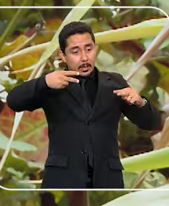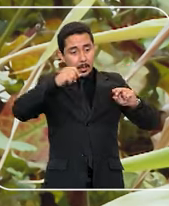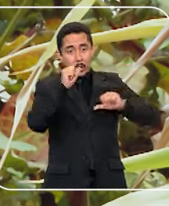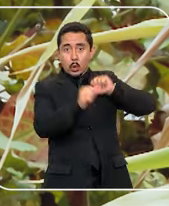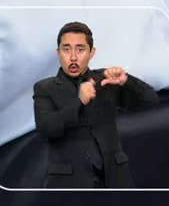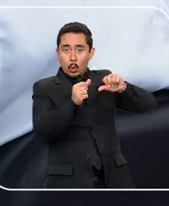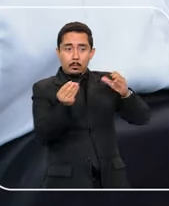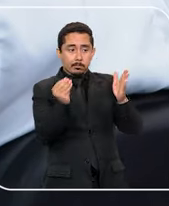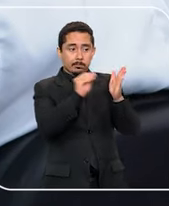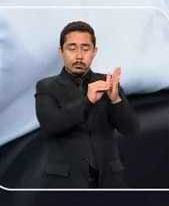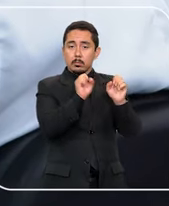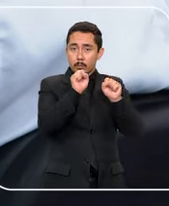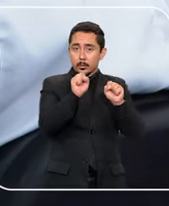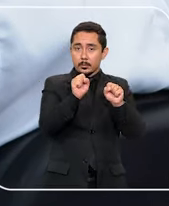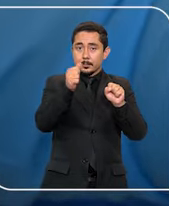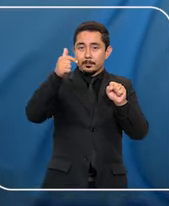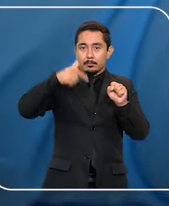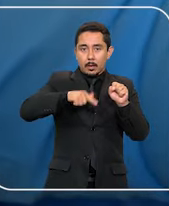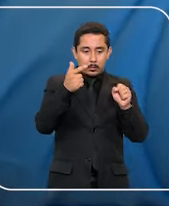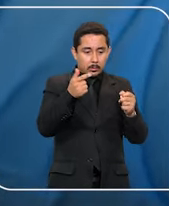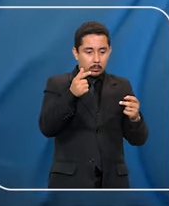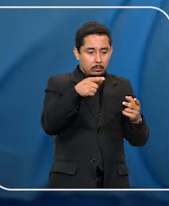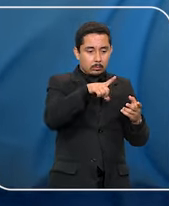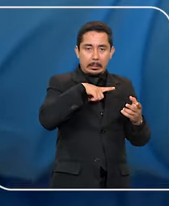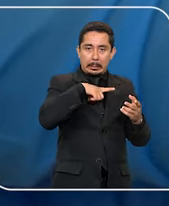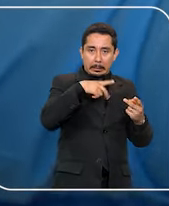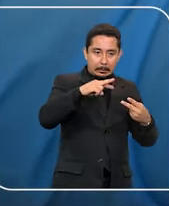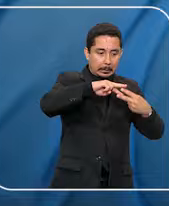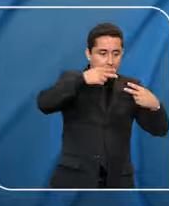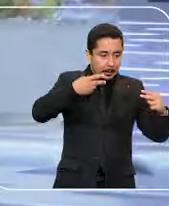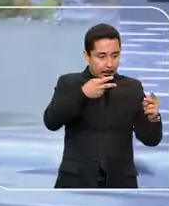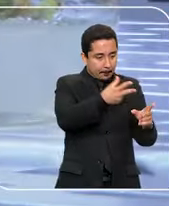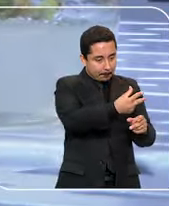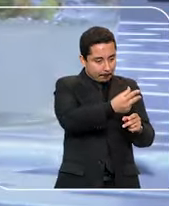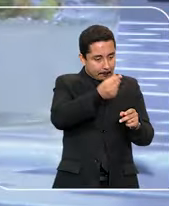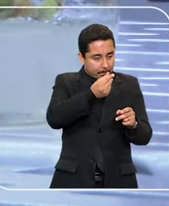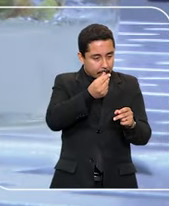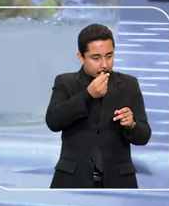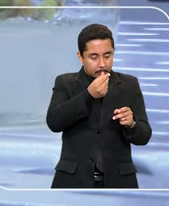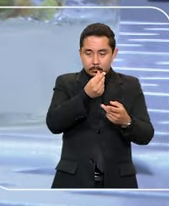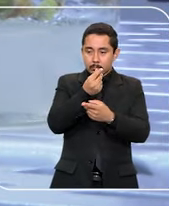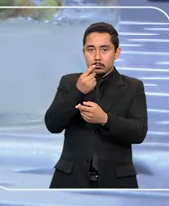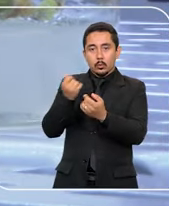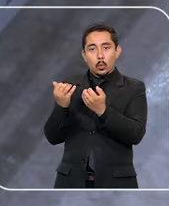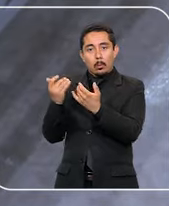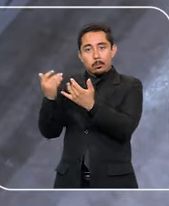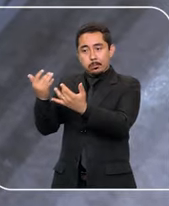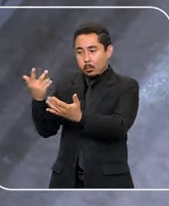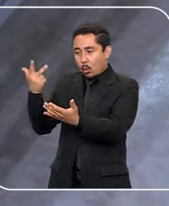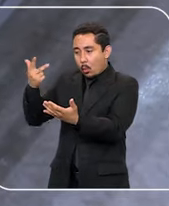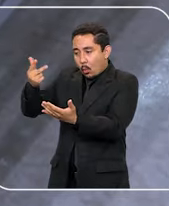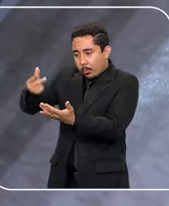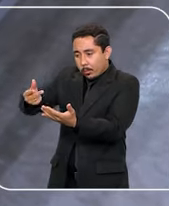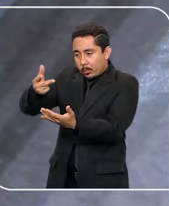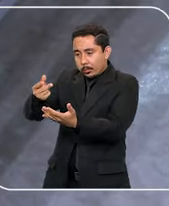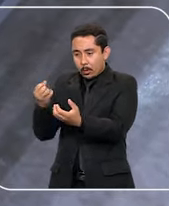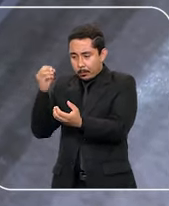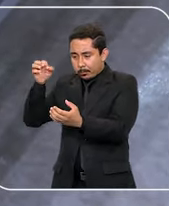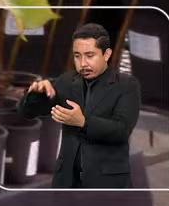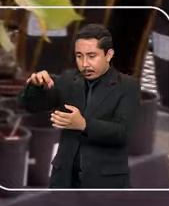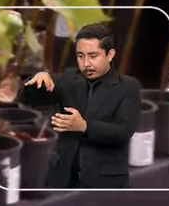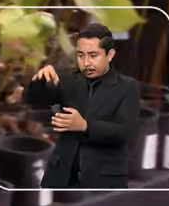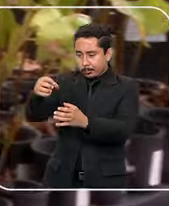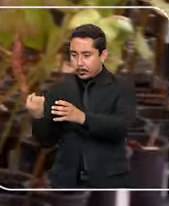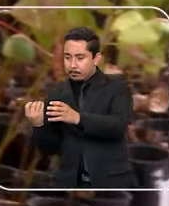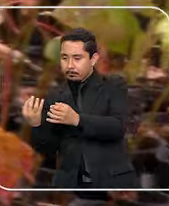melhorar uma pré-existente. Então, transgênico é exatamente isso. Você pegou um gene que vem de outro organismo, por isso que é um transgênico, e